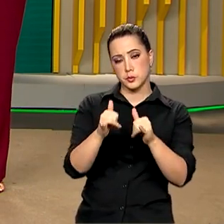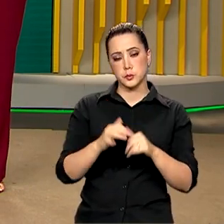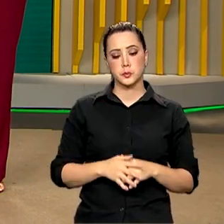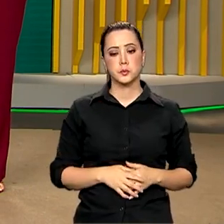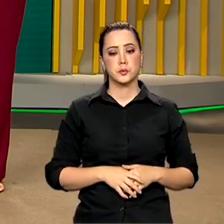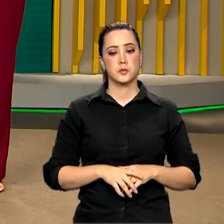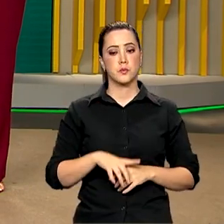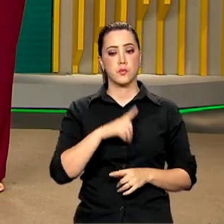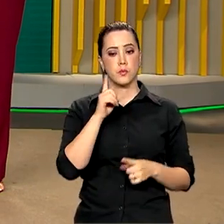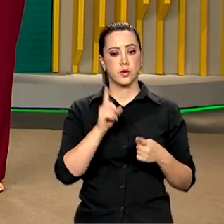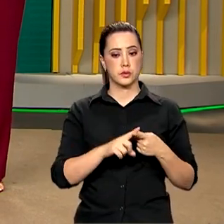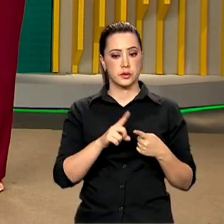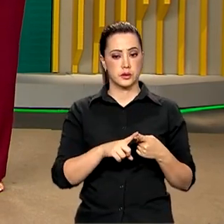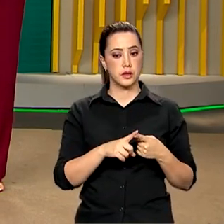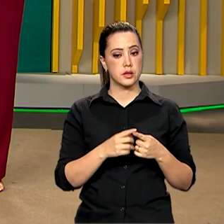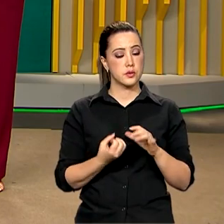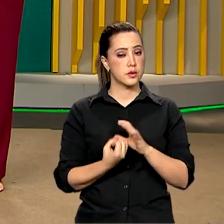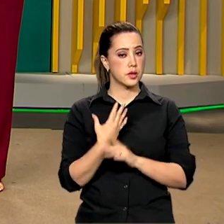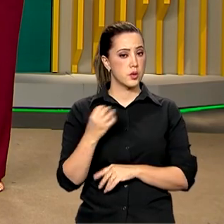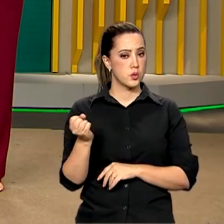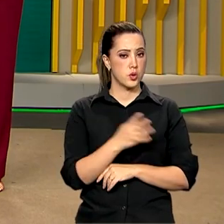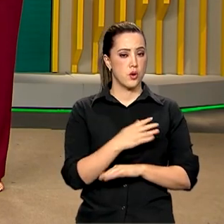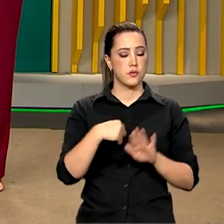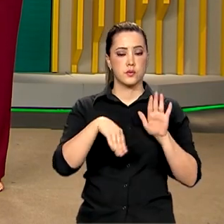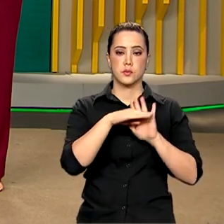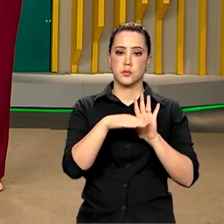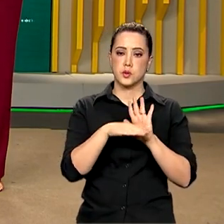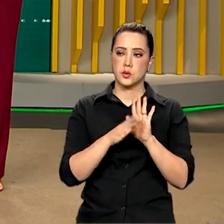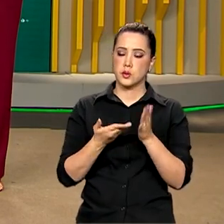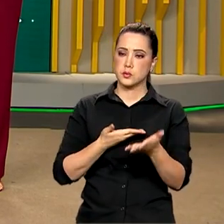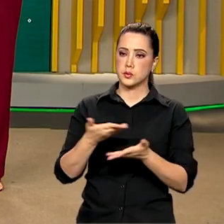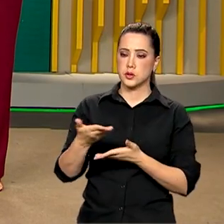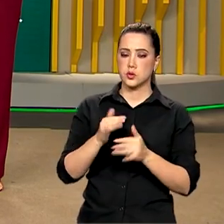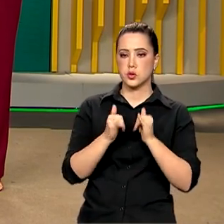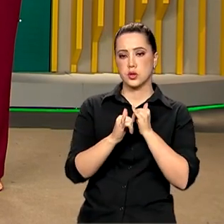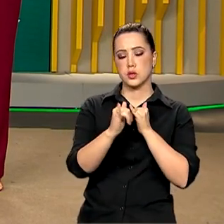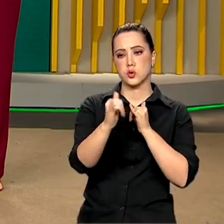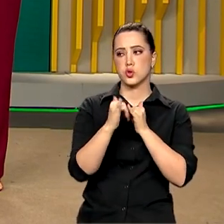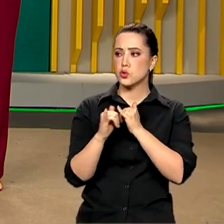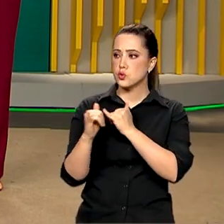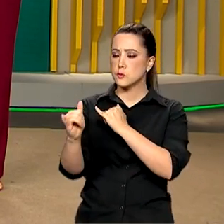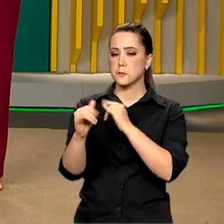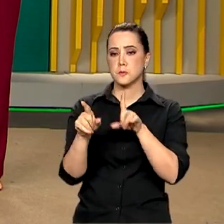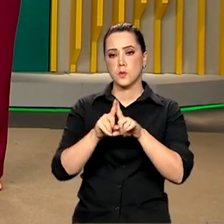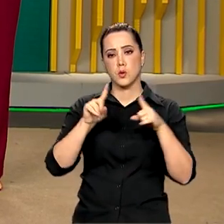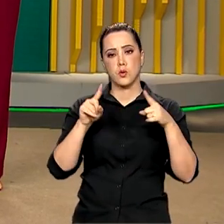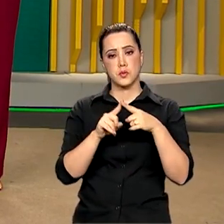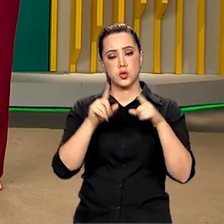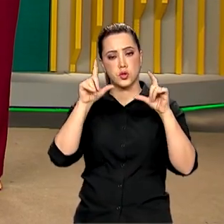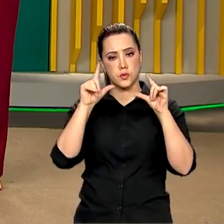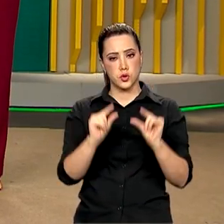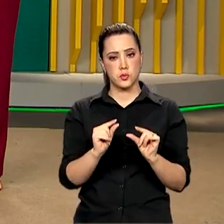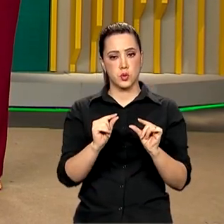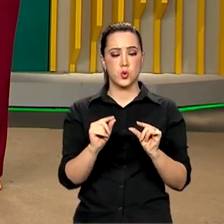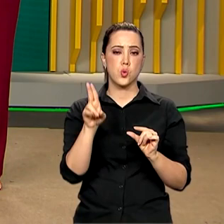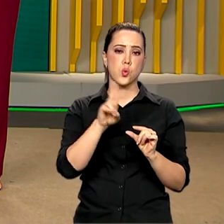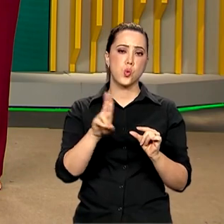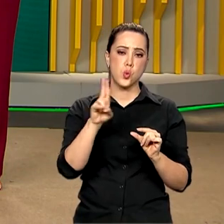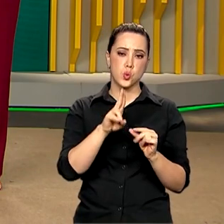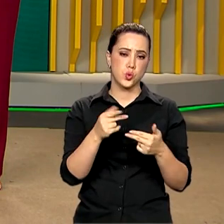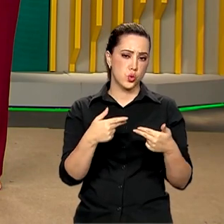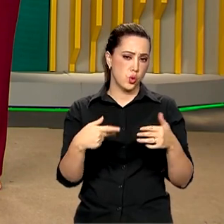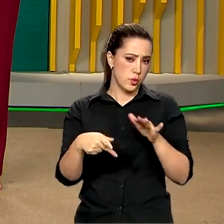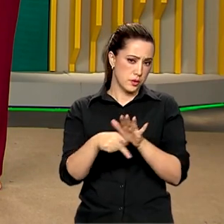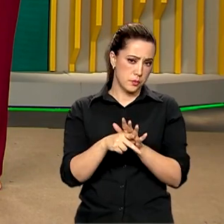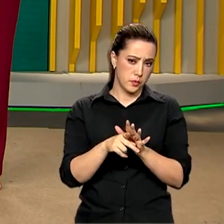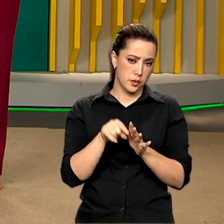Um deles institui o novo programa de transição energética com a meta de reduzir o uso de combustíveis fósseis na geração